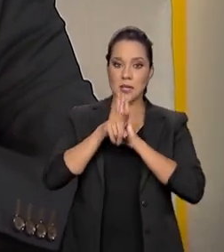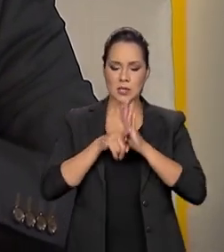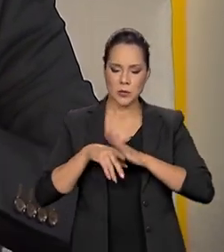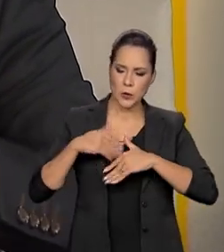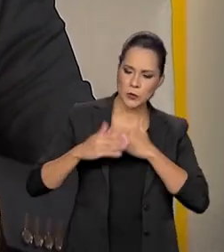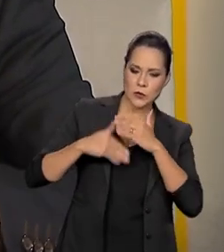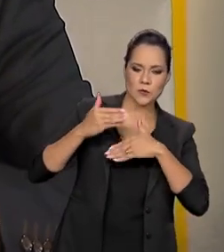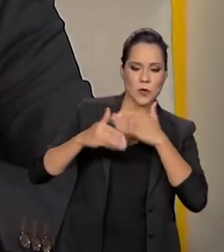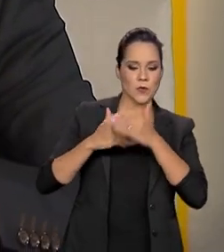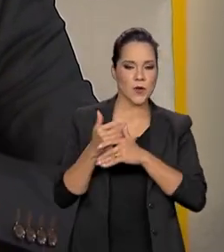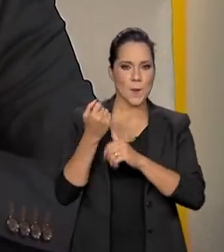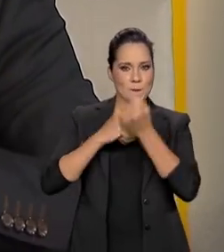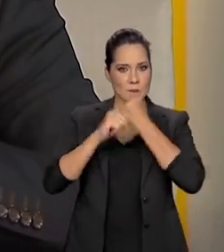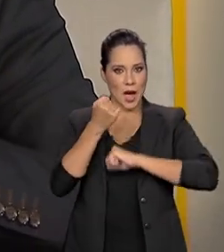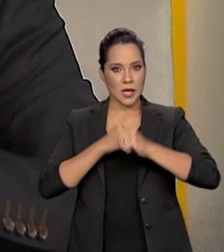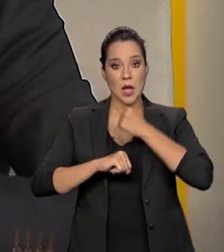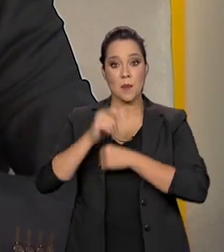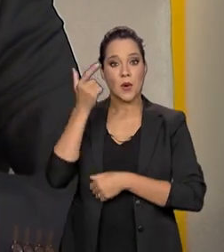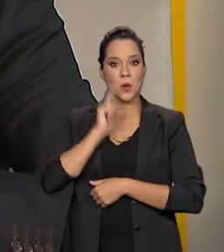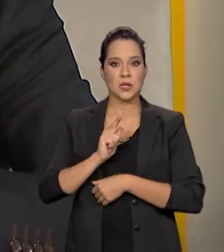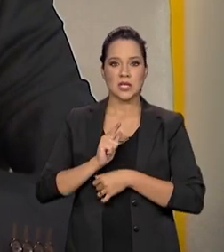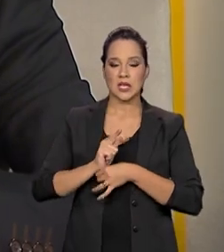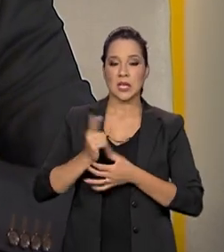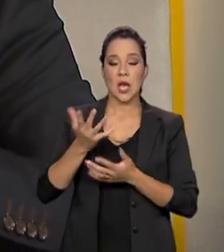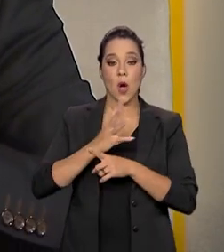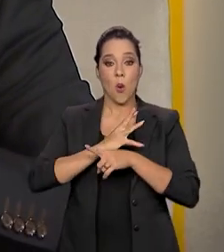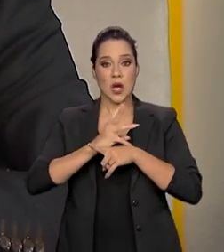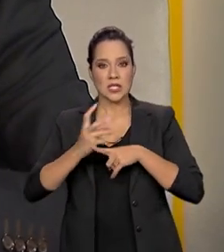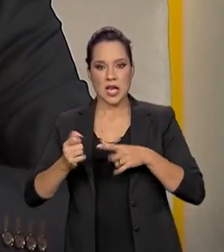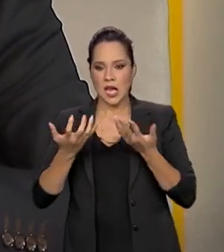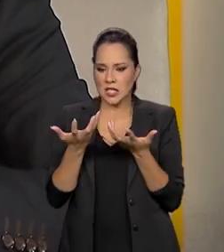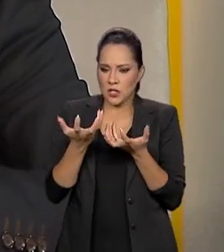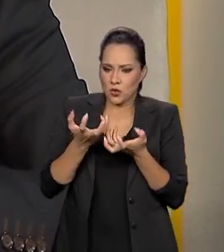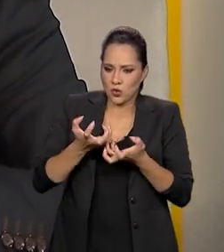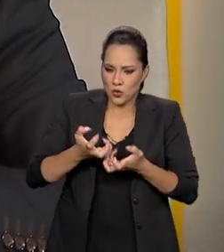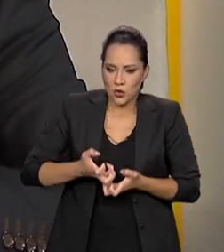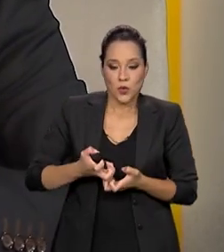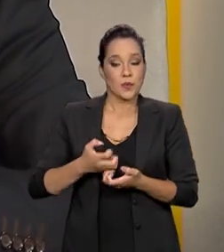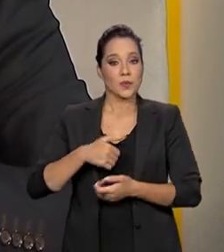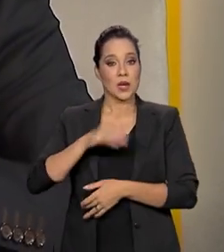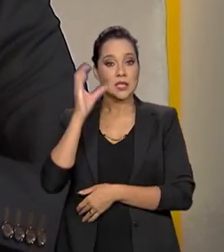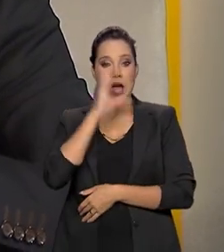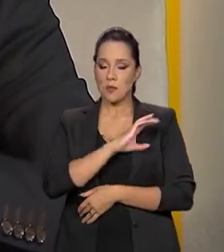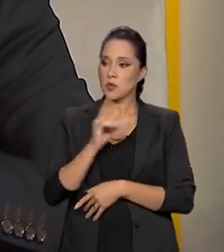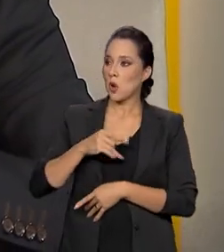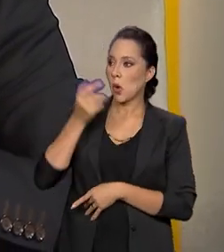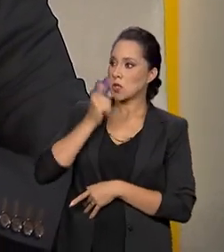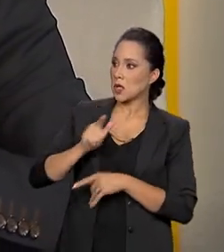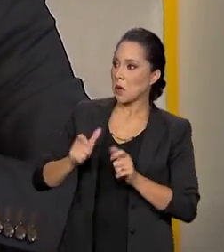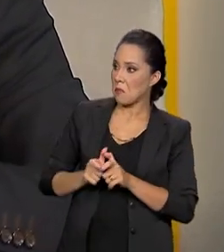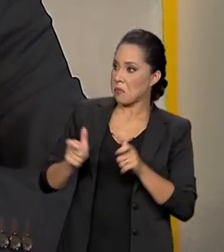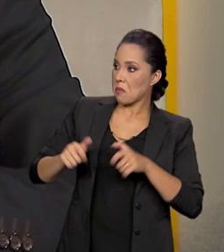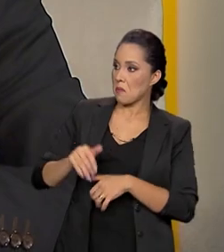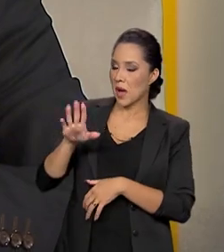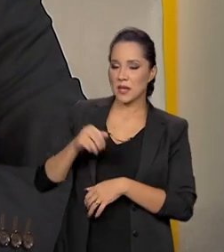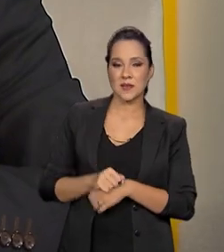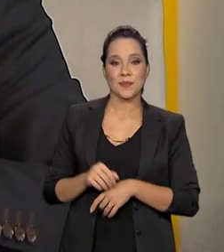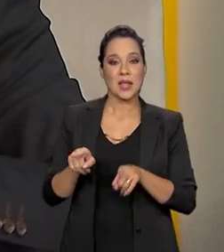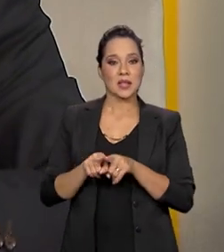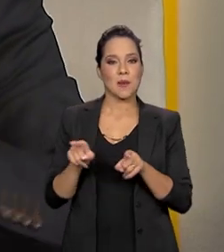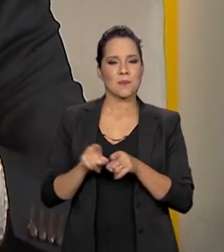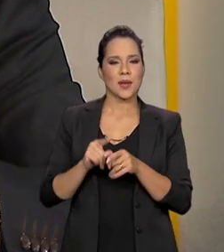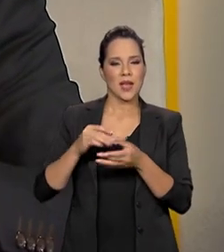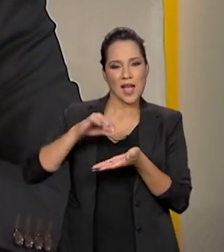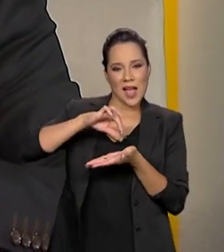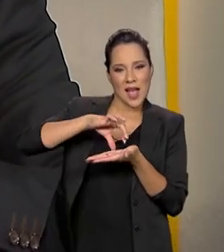desenvolveram maquinários para secar o açaí, agregou valor a esse açaí. O caroço do açaí, por